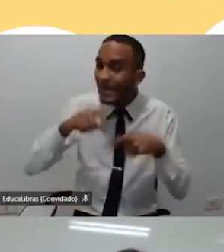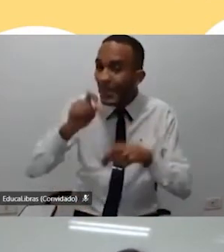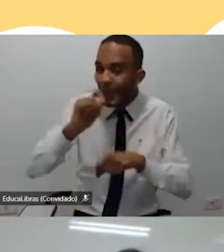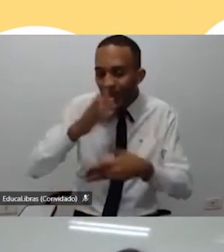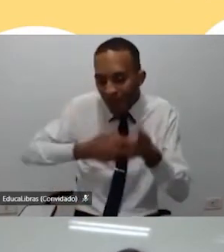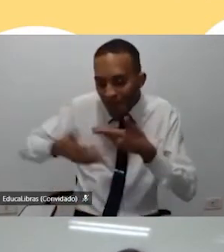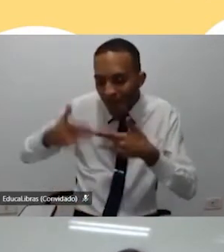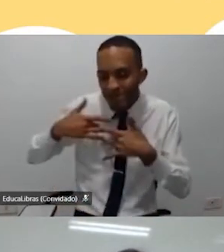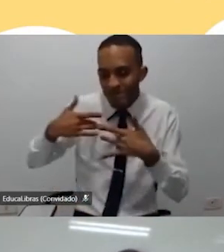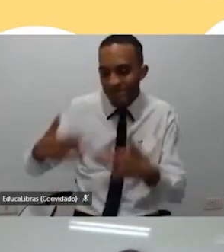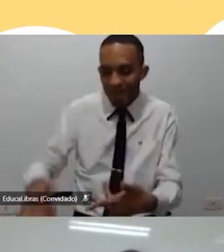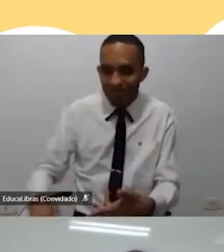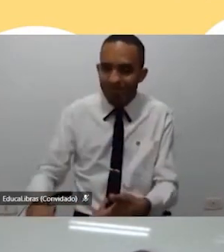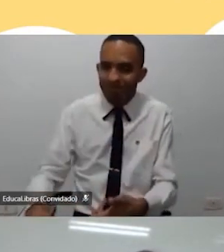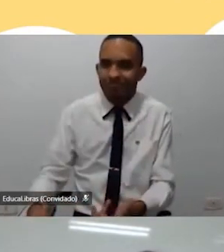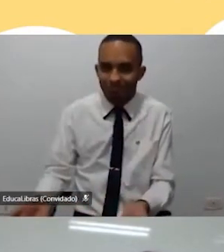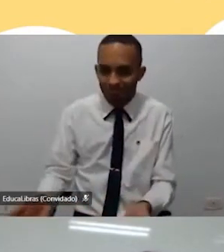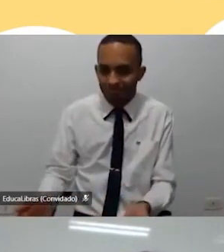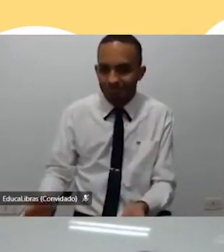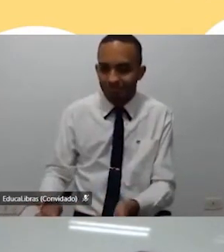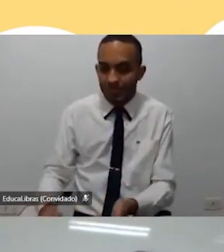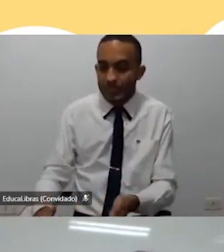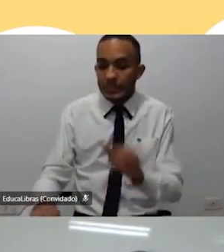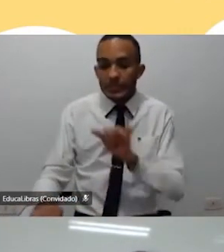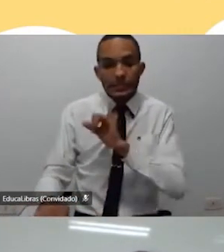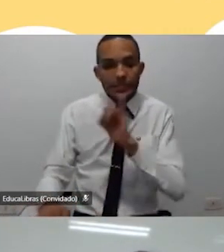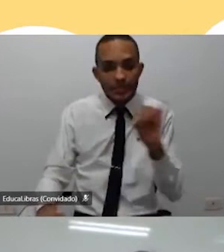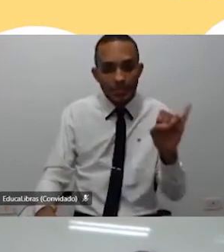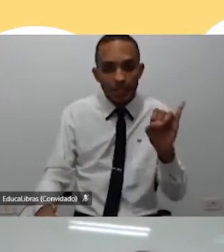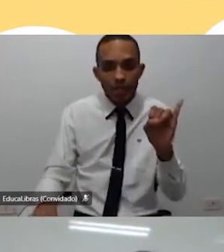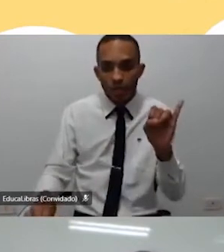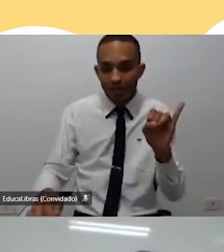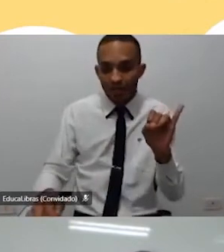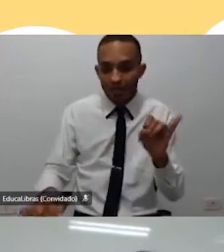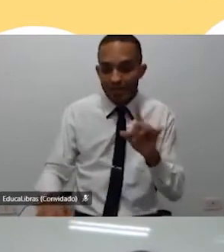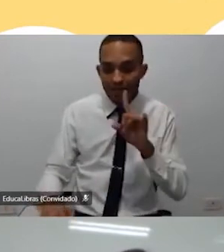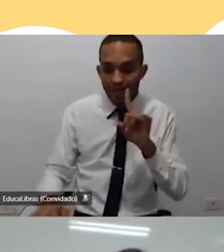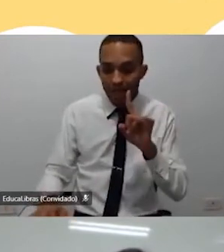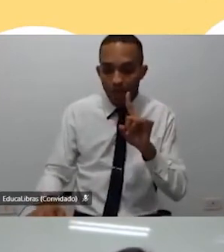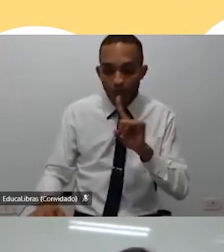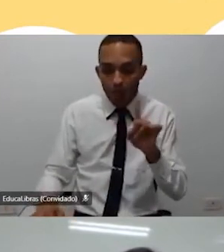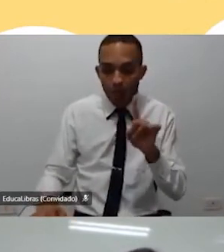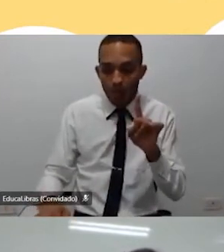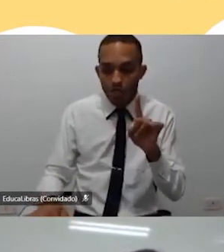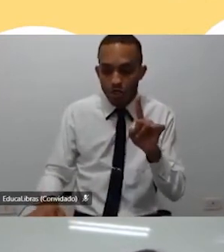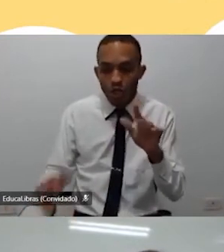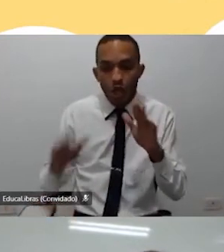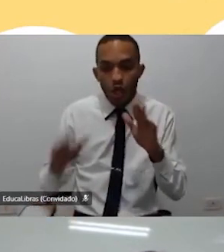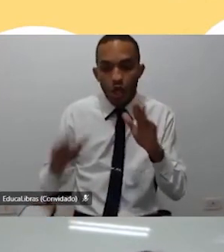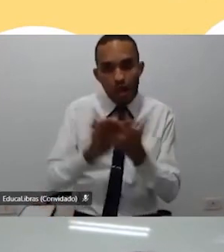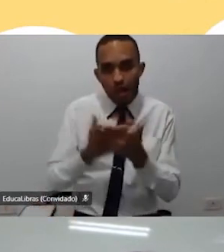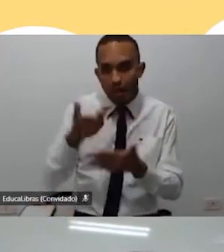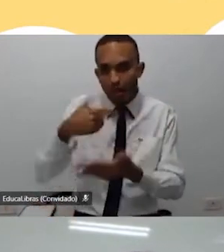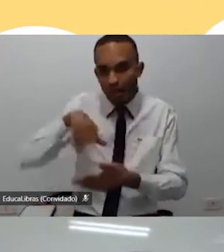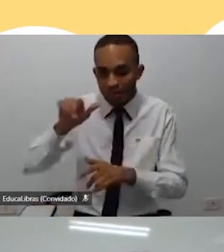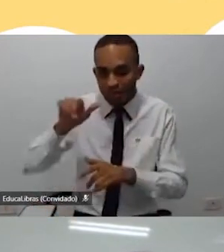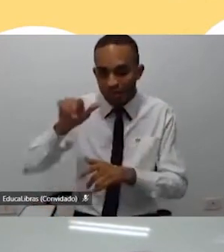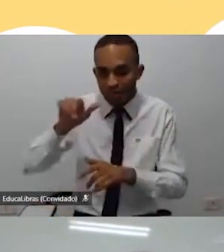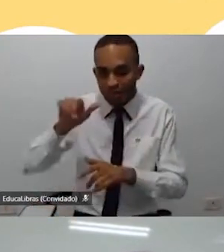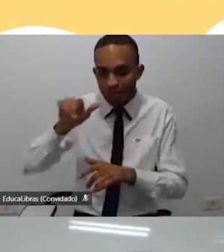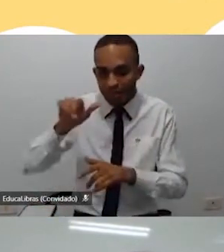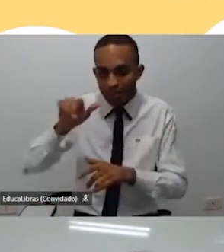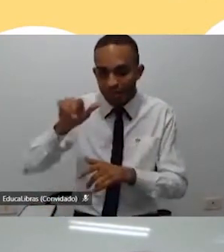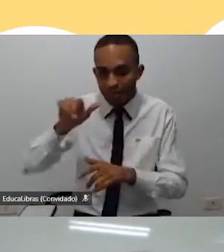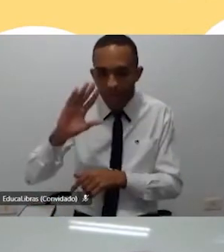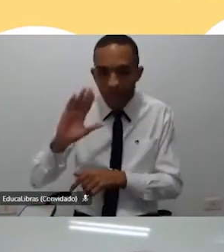desse engajamento. se a gente não fizer isso na escola, depois, né, a gente cai numa rotina onde eles